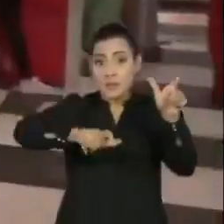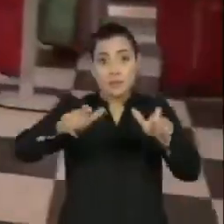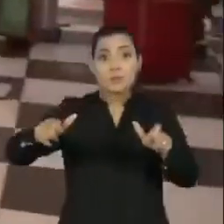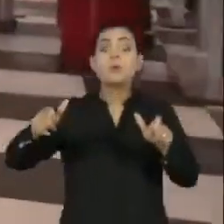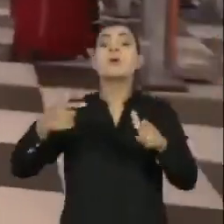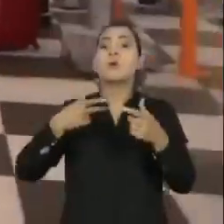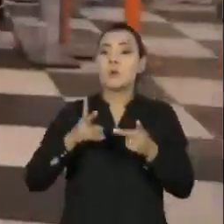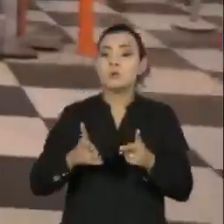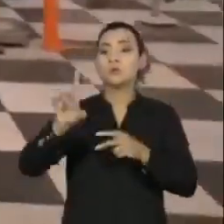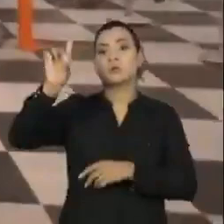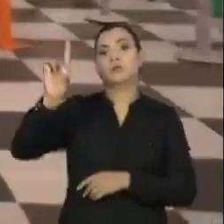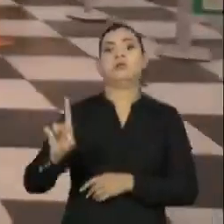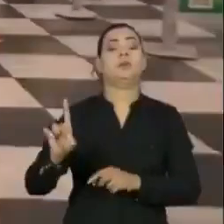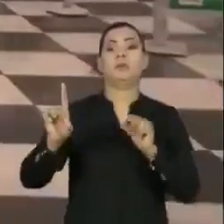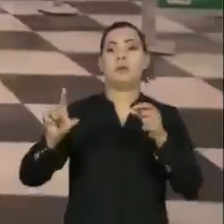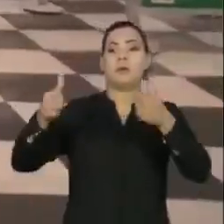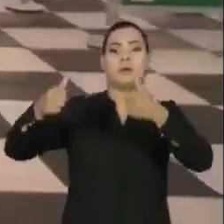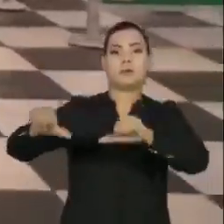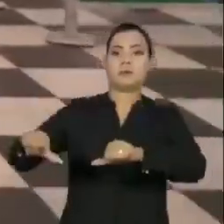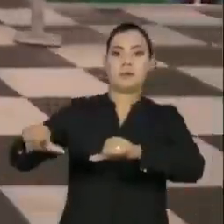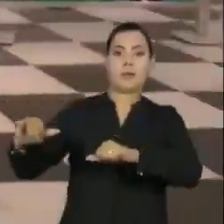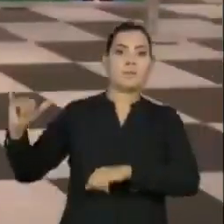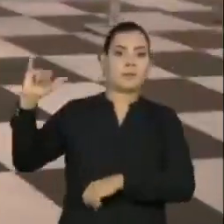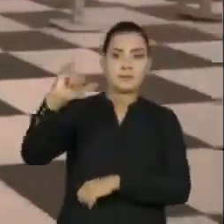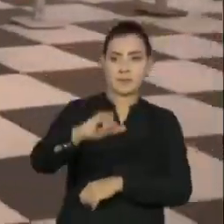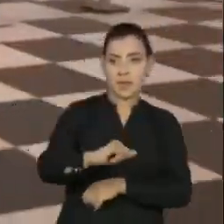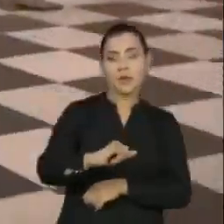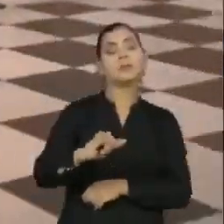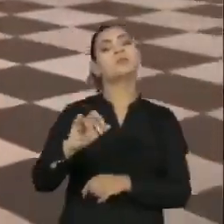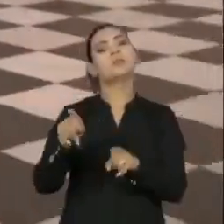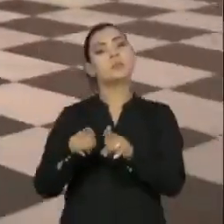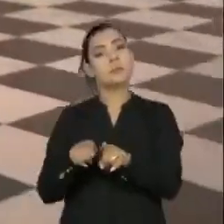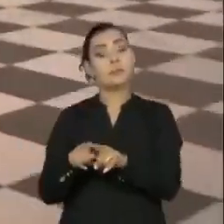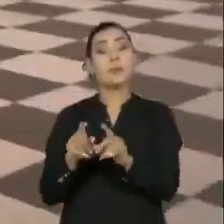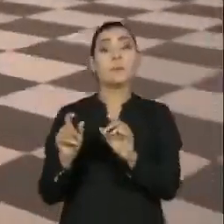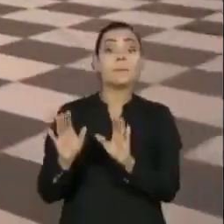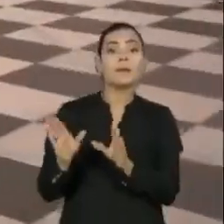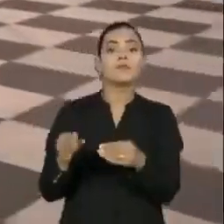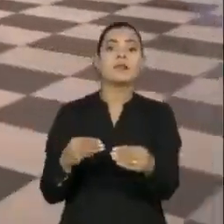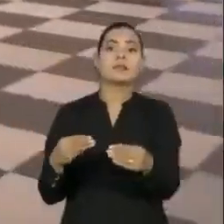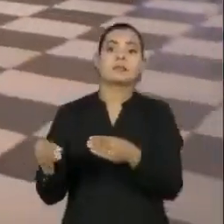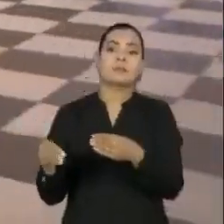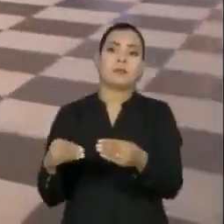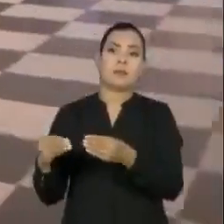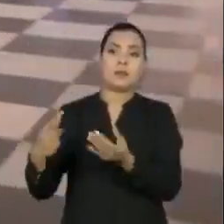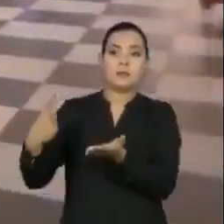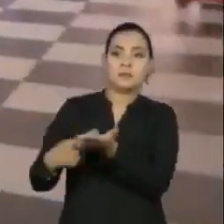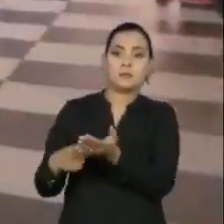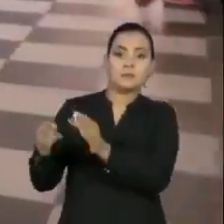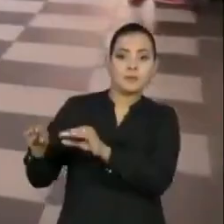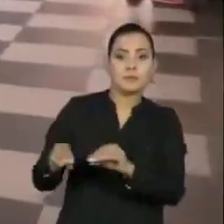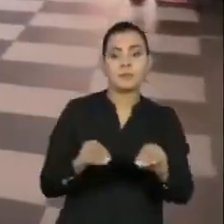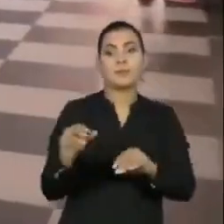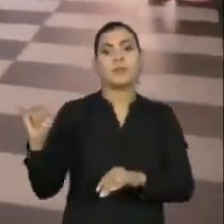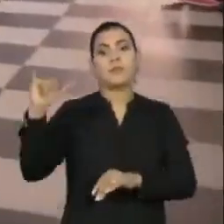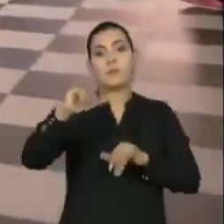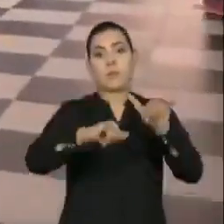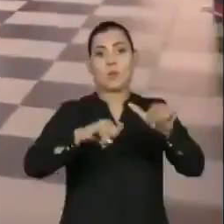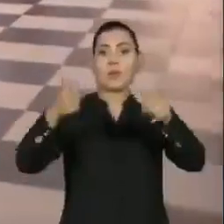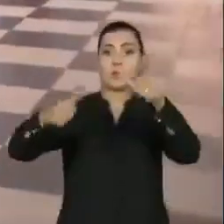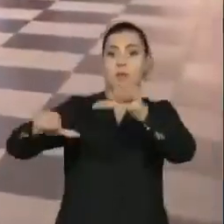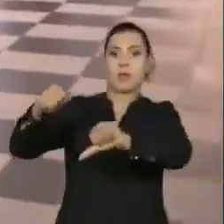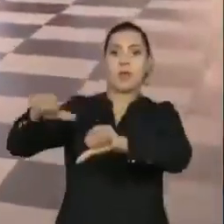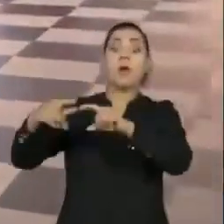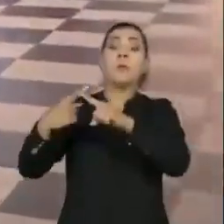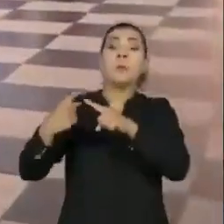continua com o direito a cancelar a passagem aérea também, mas tem mais flexibilidade para remarcar voos cancelados,